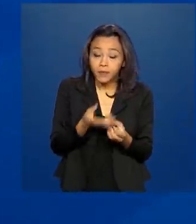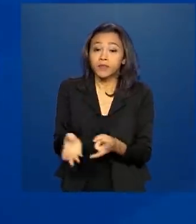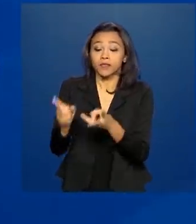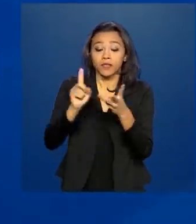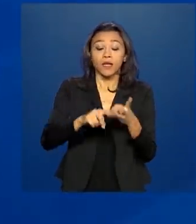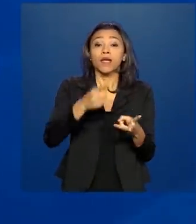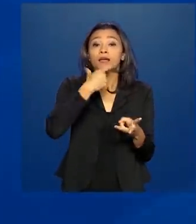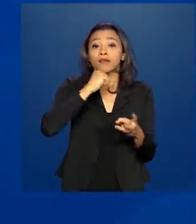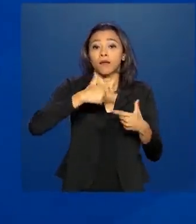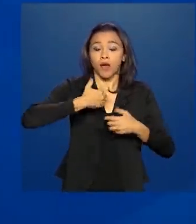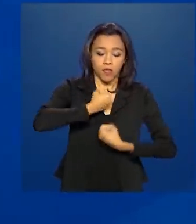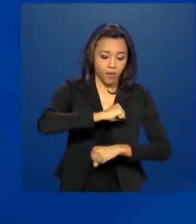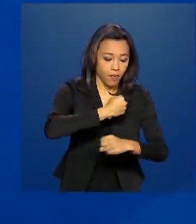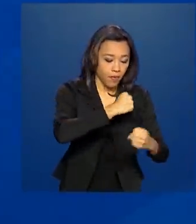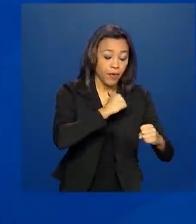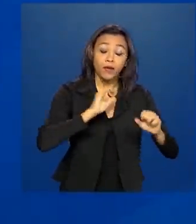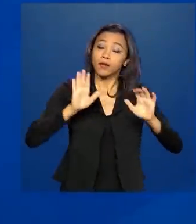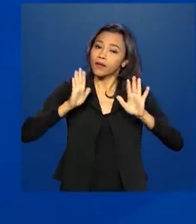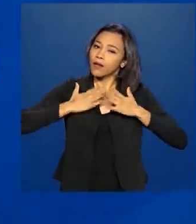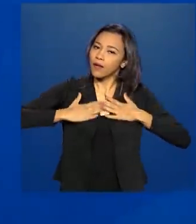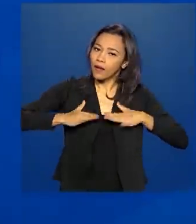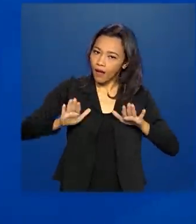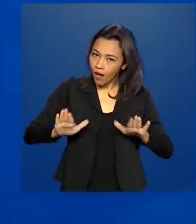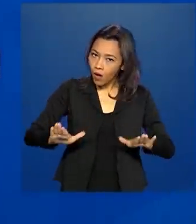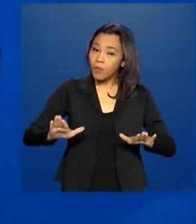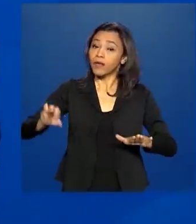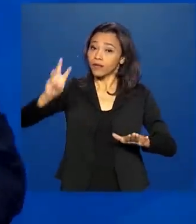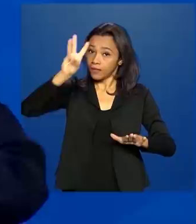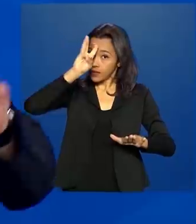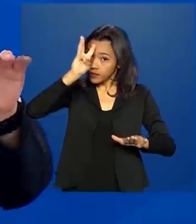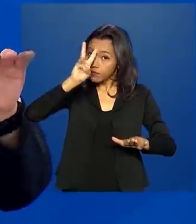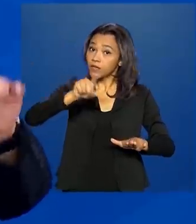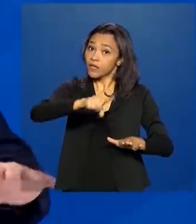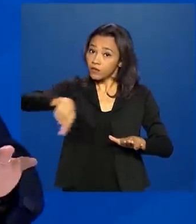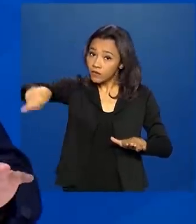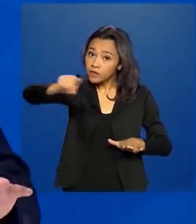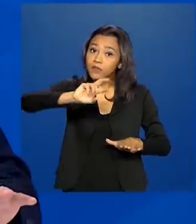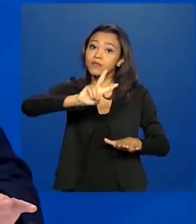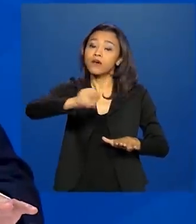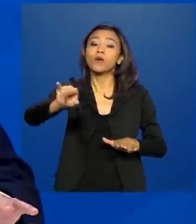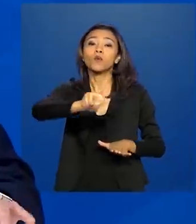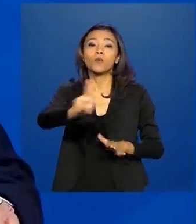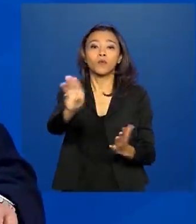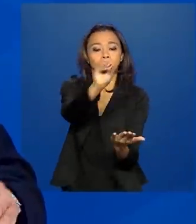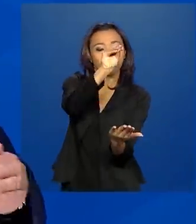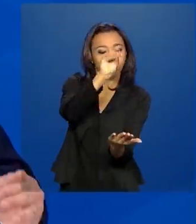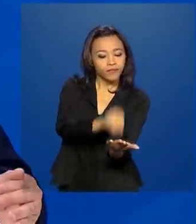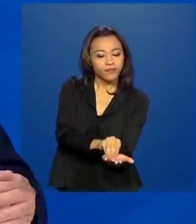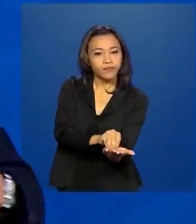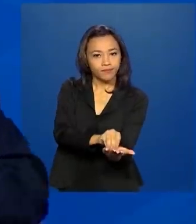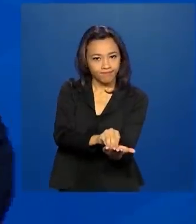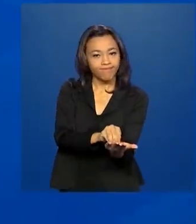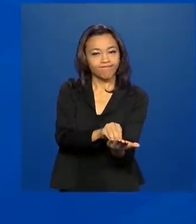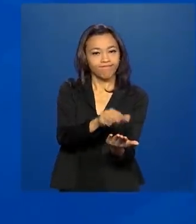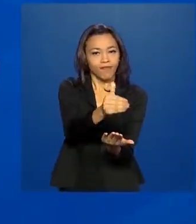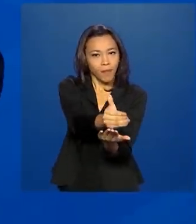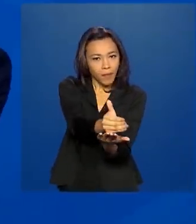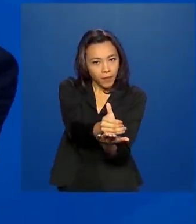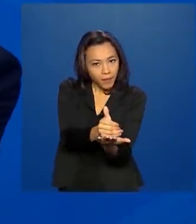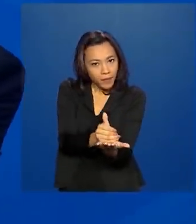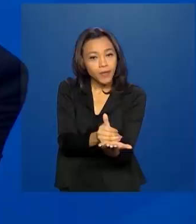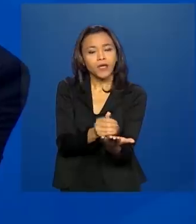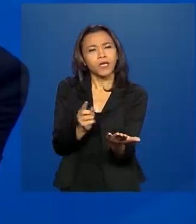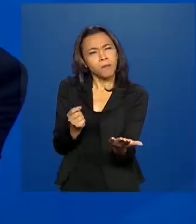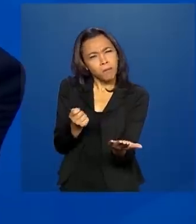ela, a partir de terça-feira, terá as condições de fazer o seu cadastramento e garantir que em